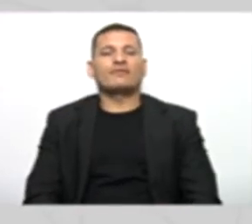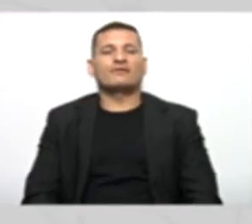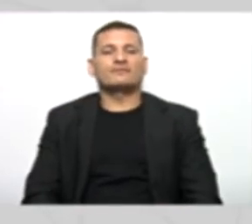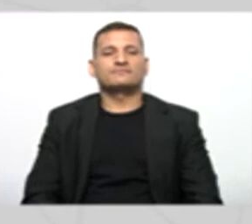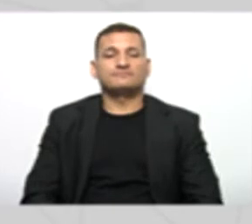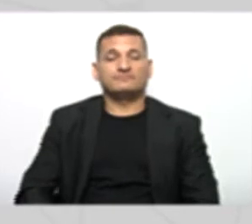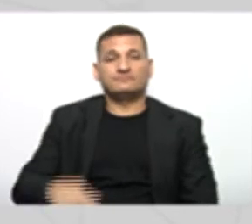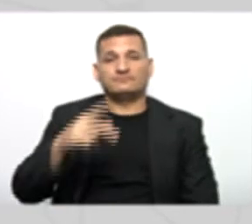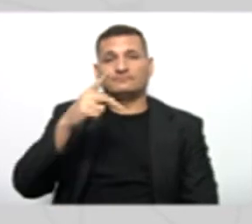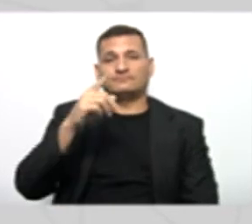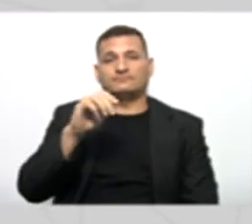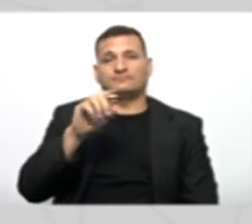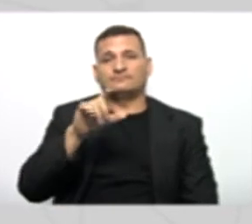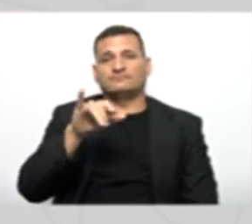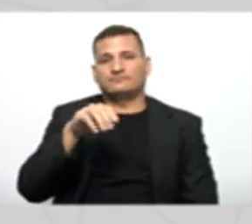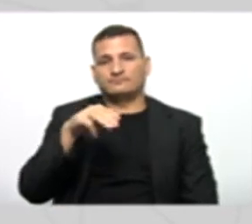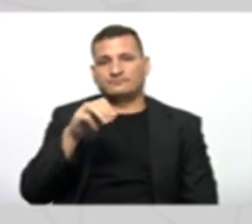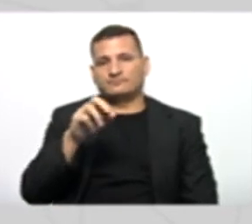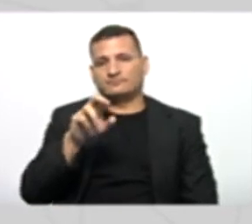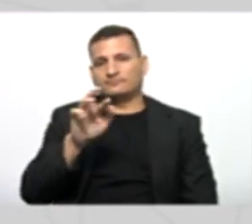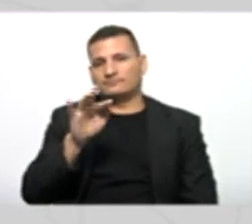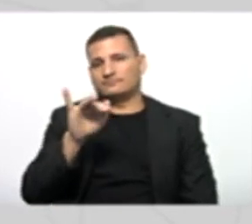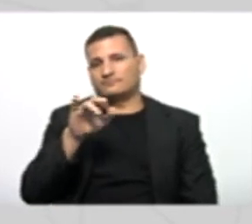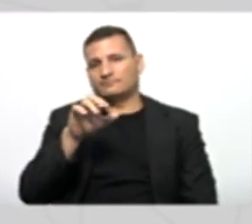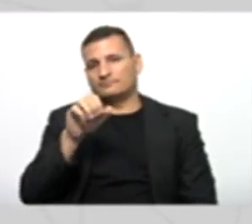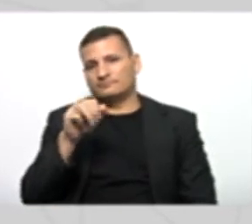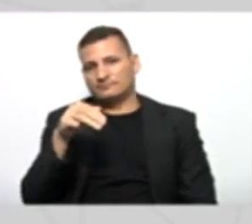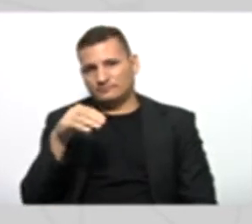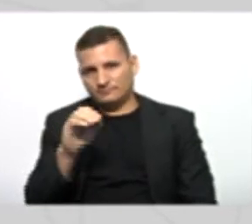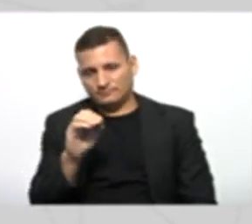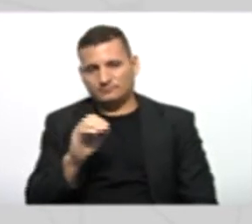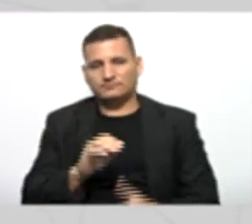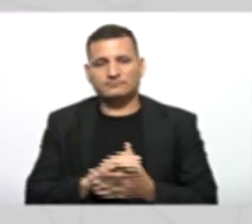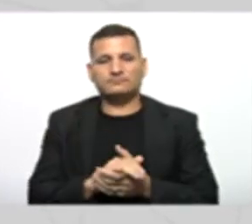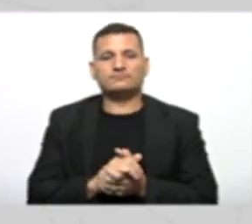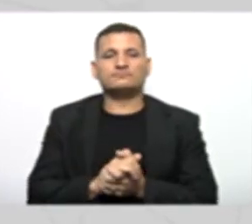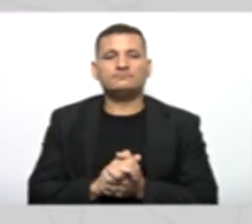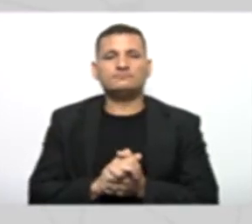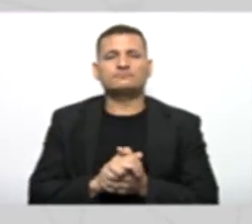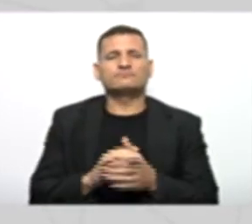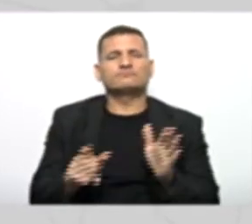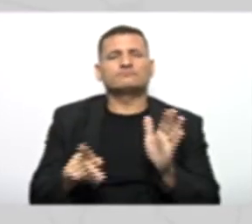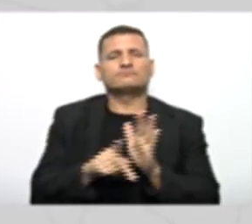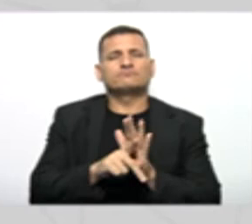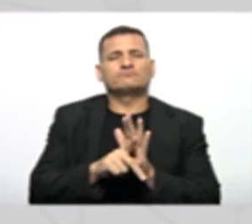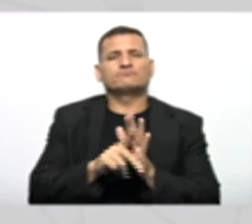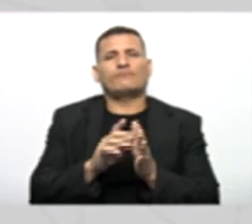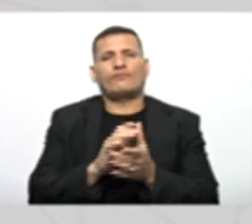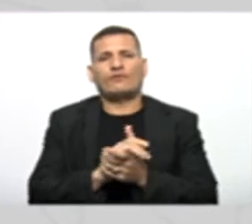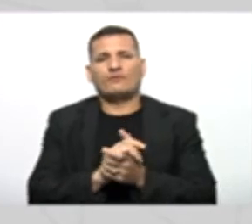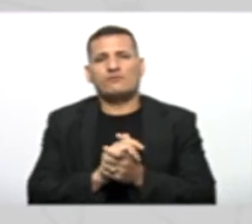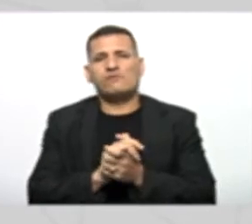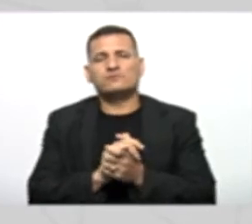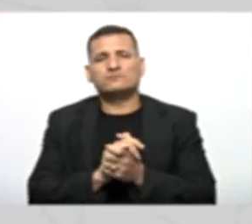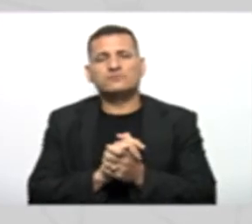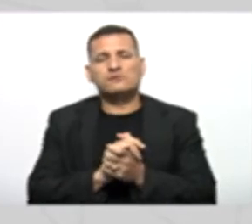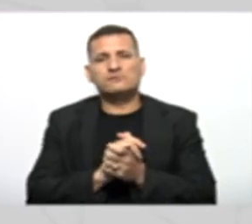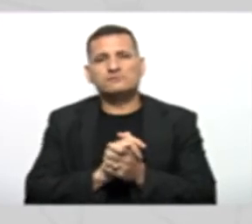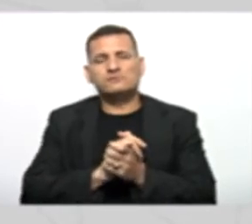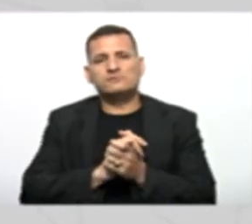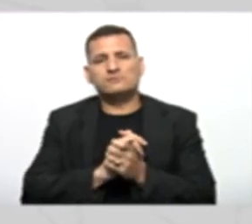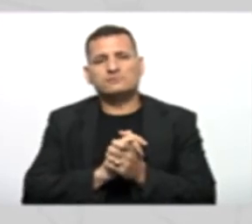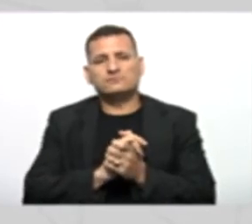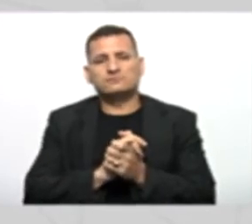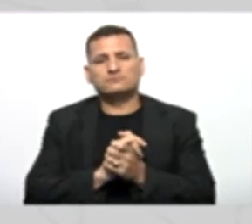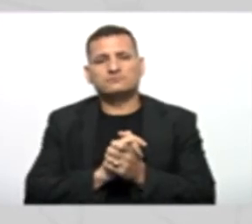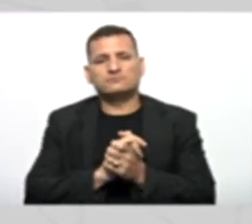Polimorfismo A palavra Polimorfismo Vem do grego Polimorfos Significa Formas Na programação Orientada